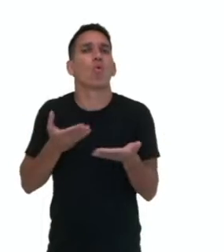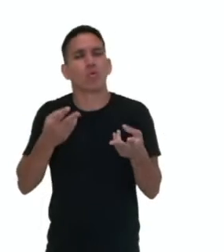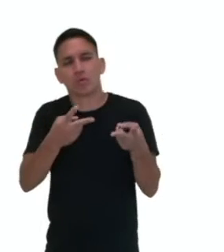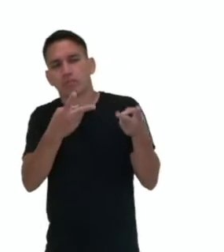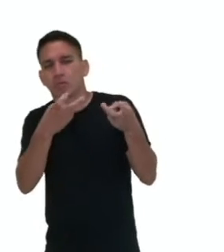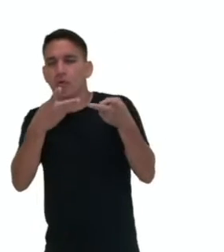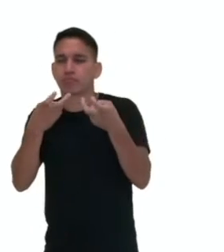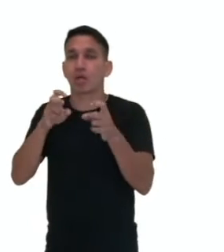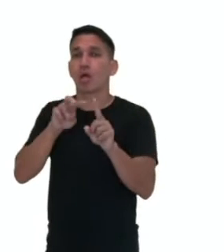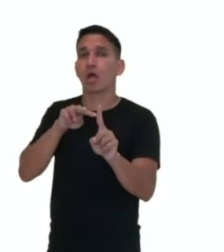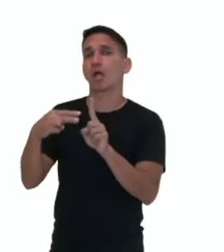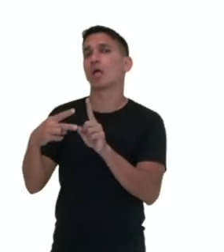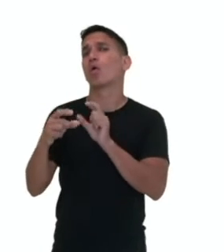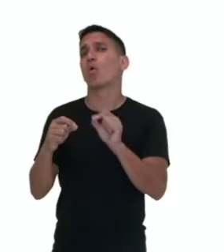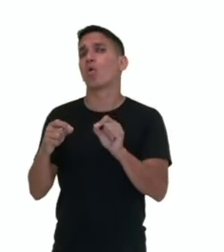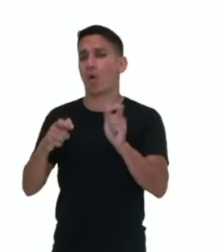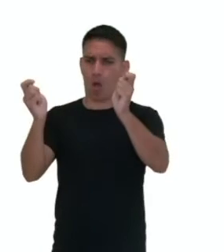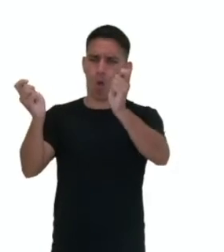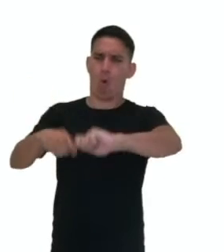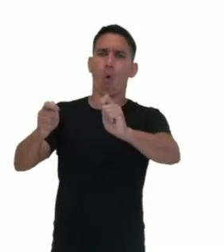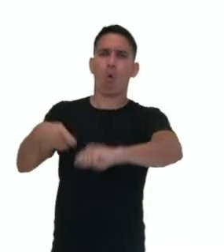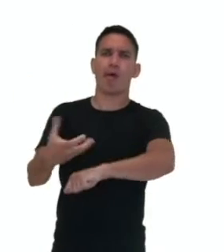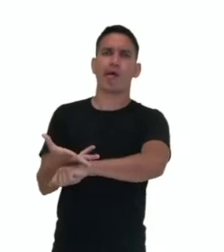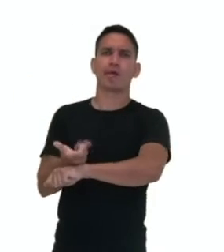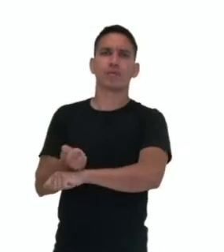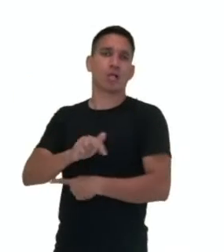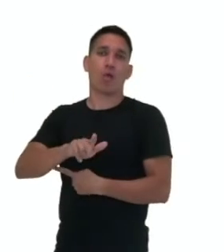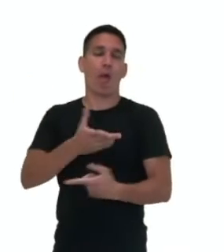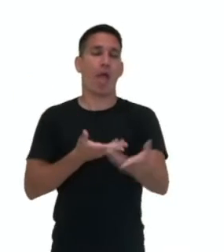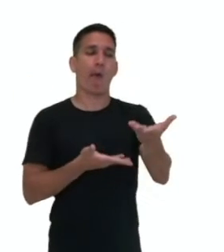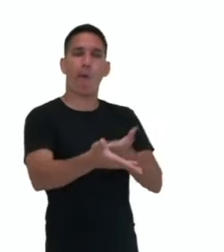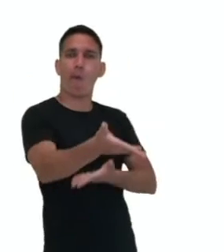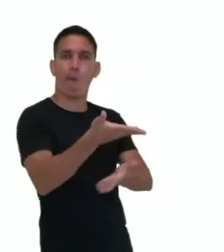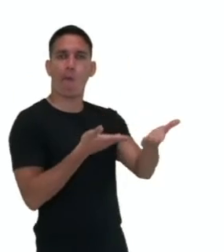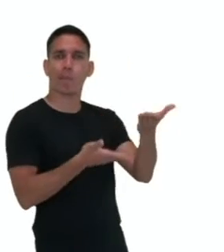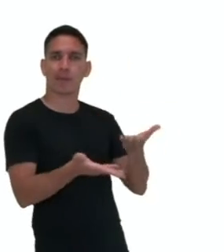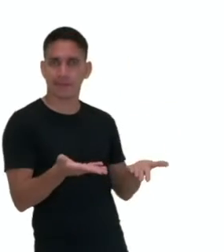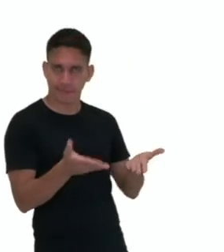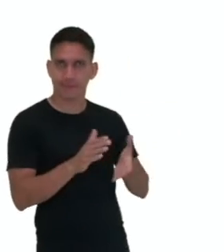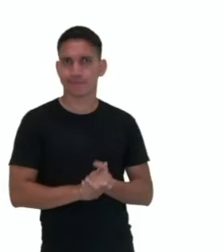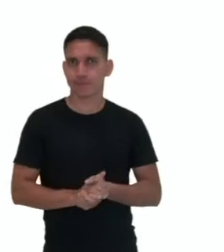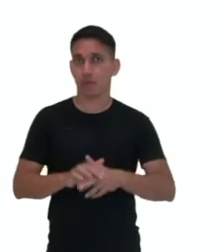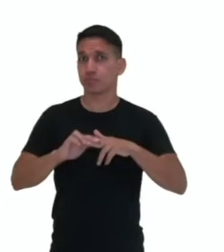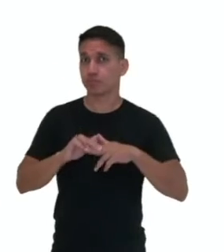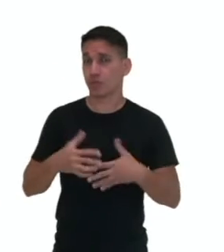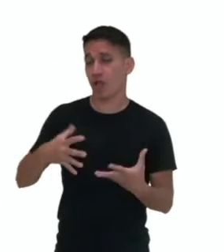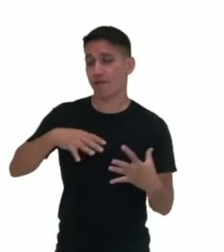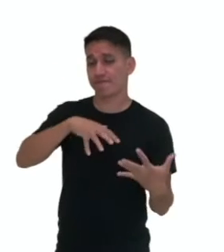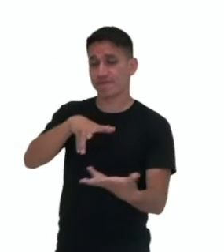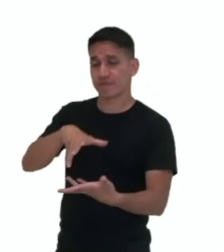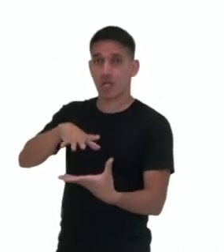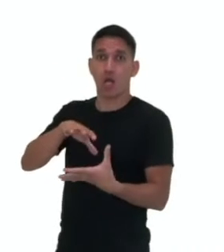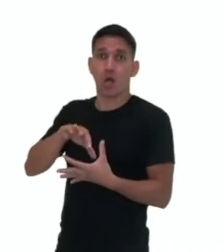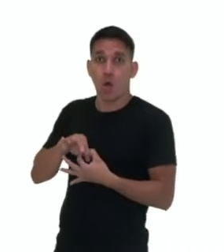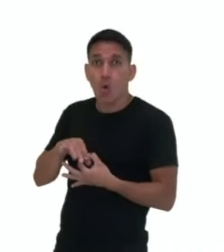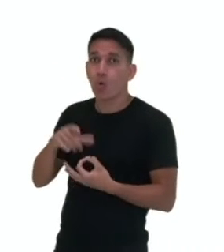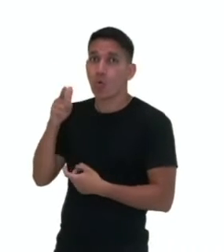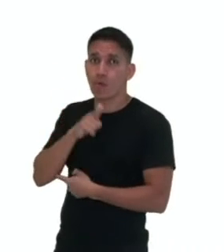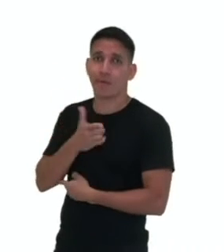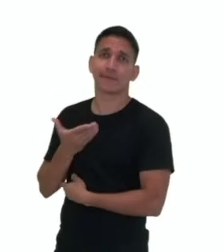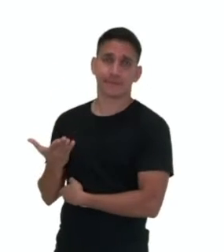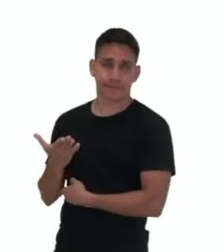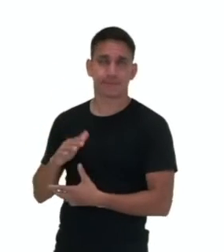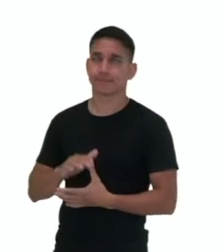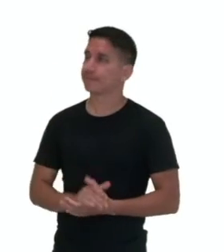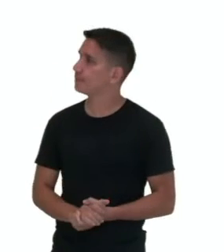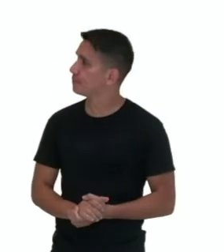isso, a competência e não a colaboração, né? Aí vivendo nesse mundo globalizado. Um mundo